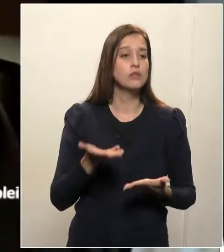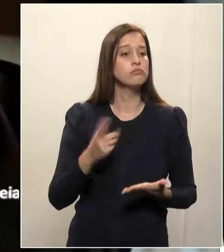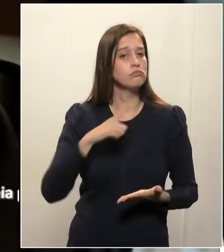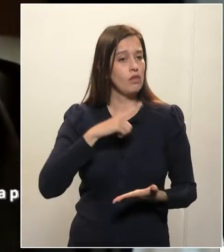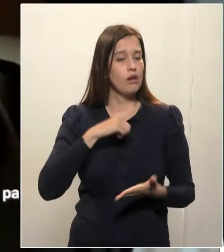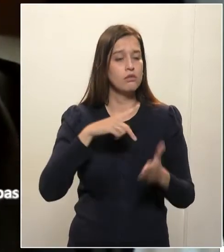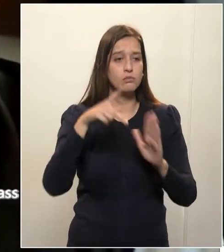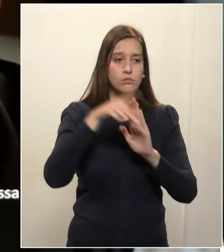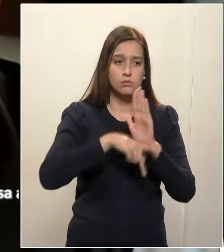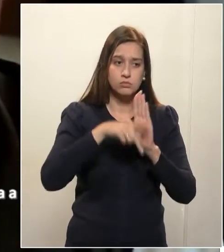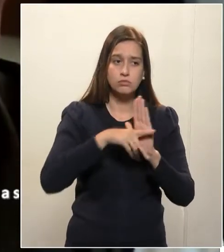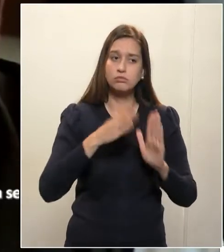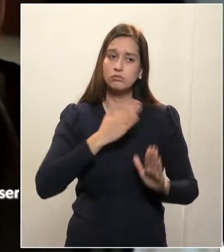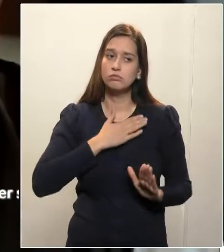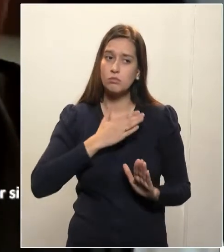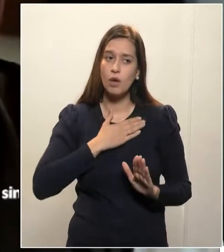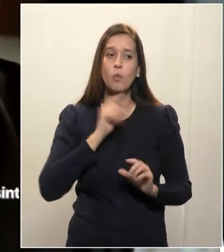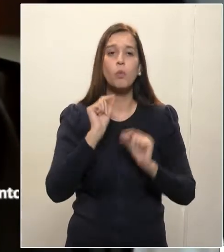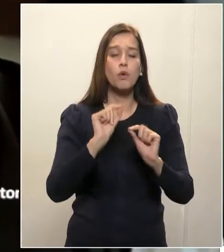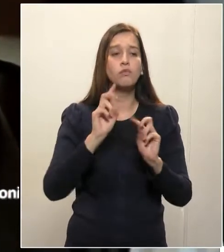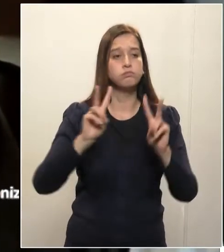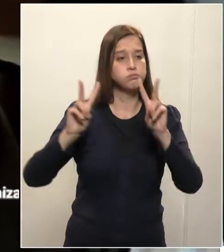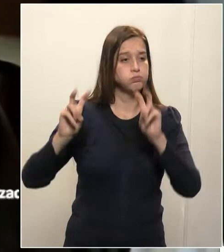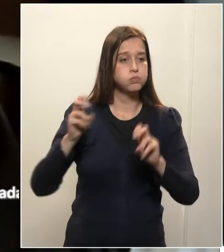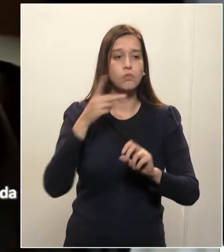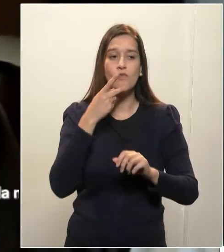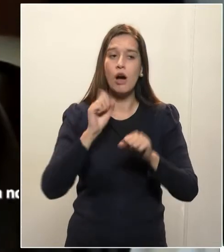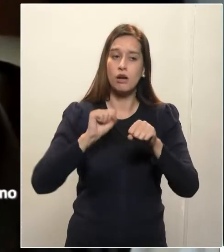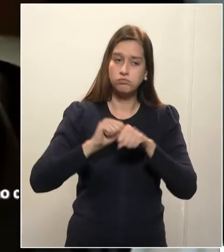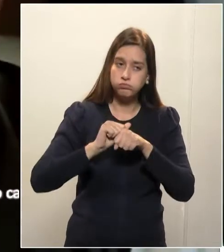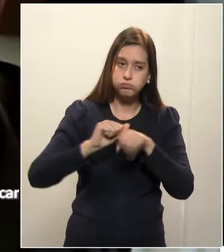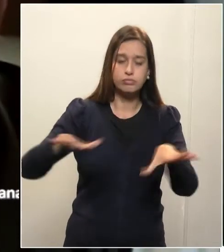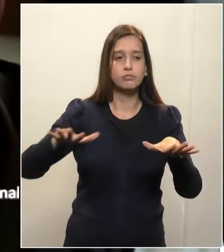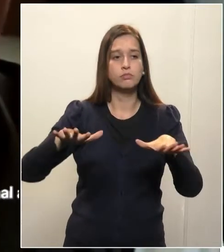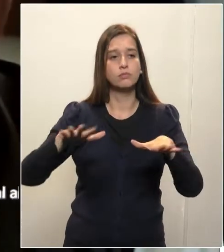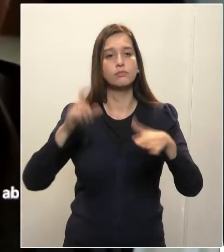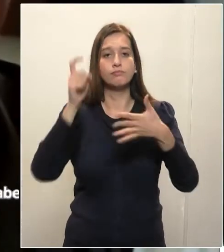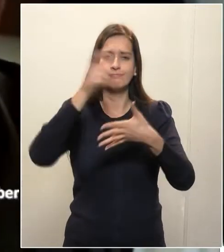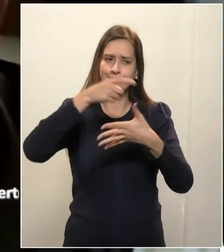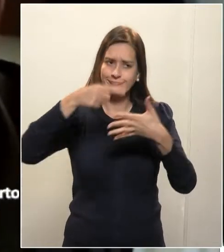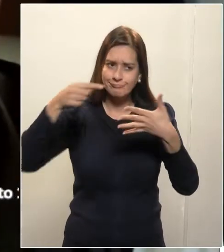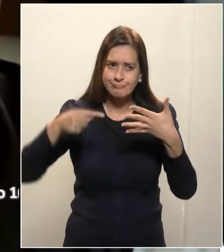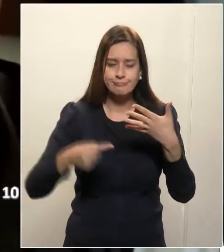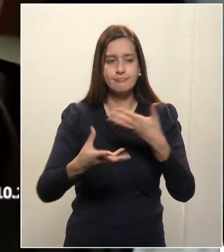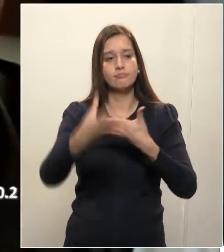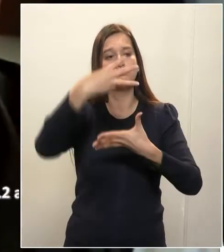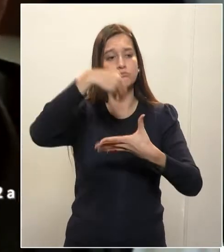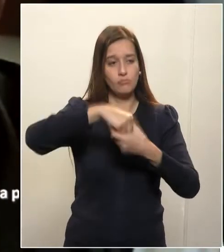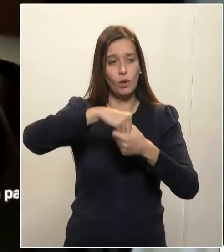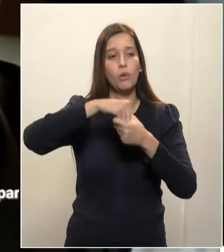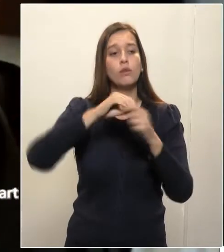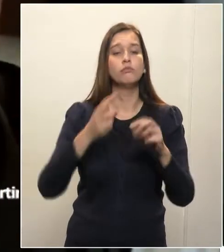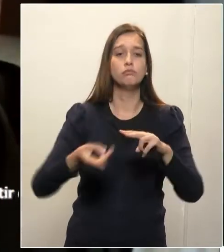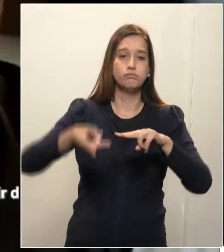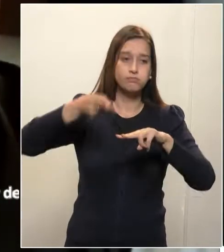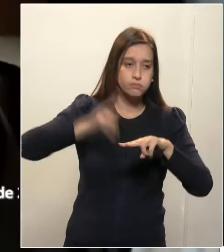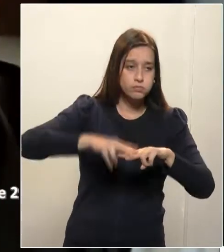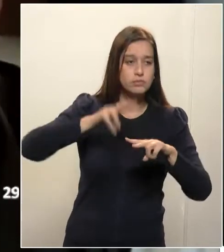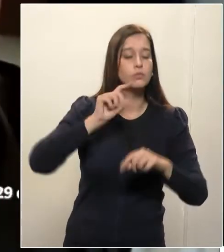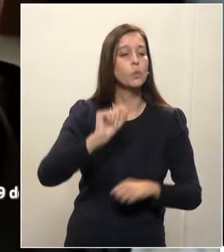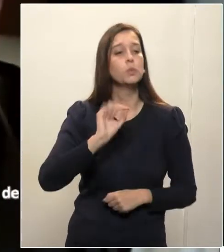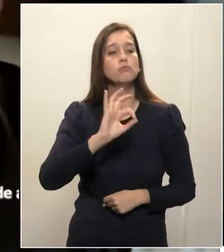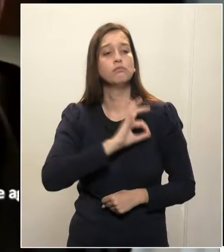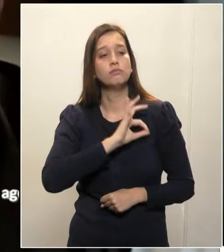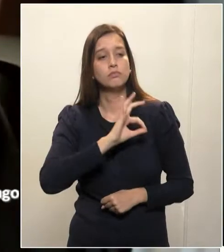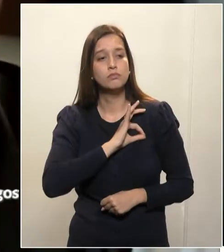pandemia, pontualmente sobre a situação, entre outras, dos agentes penitenciários e dos policiais. Gostaria